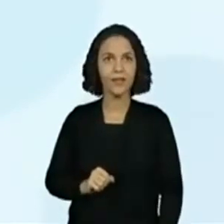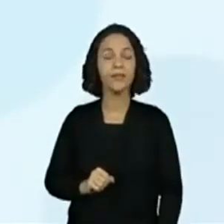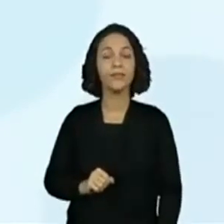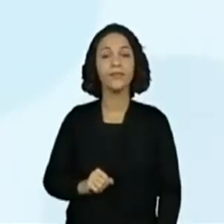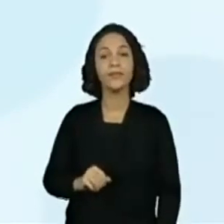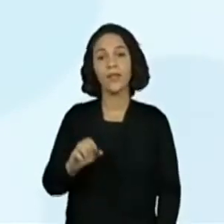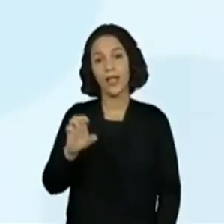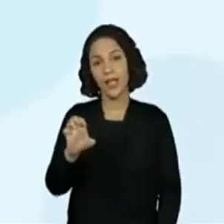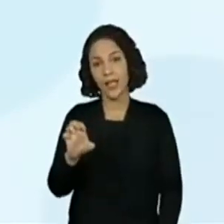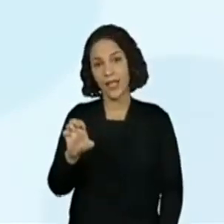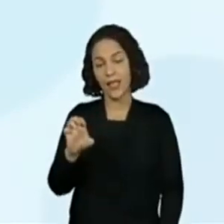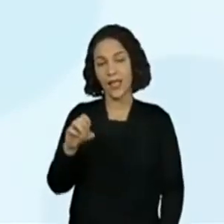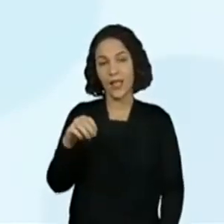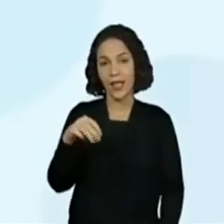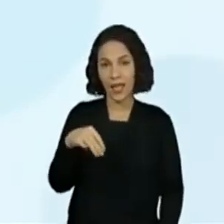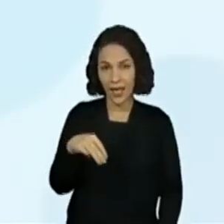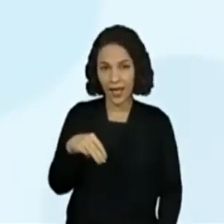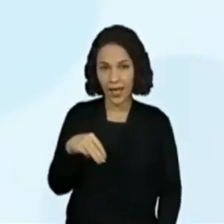Embora.